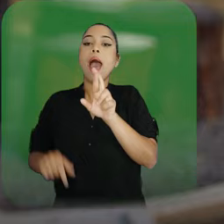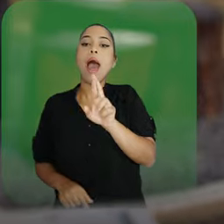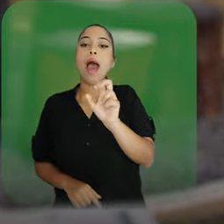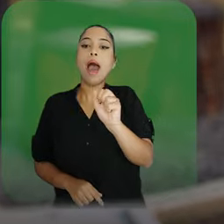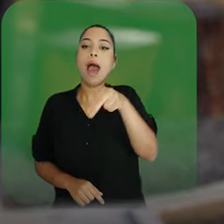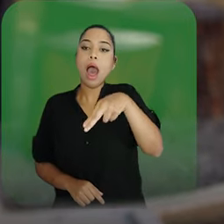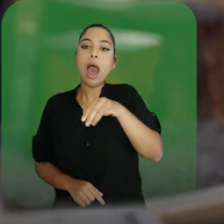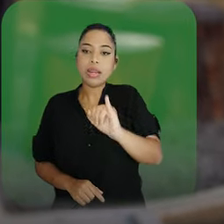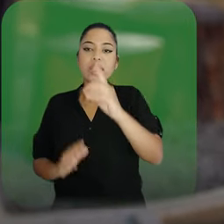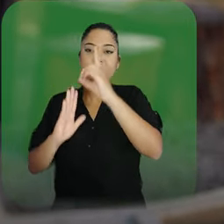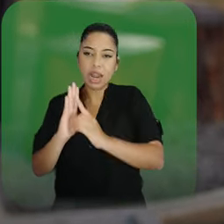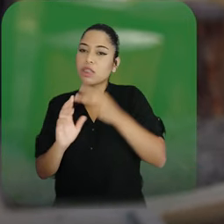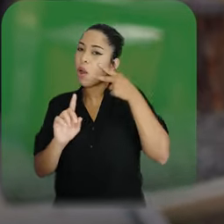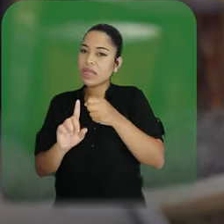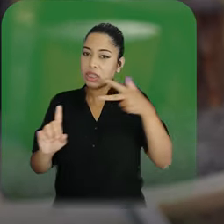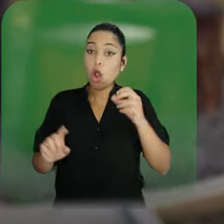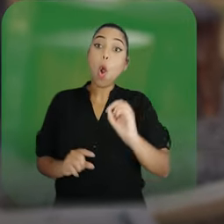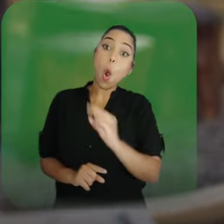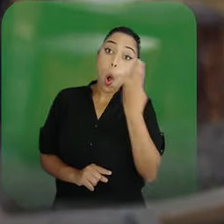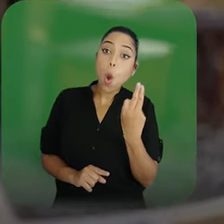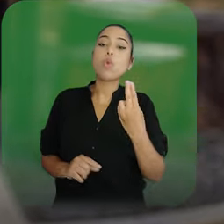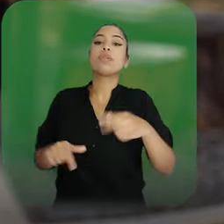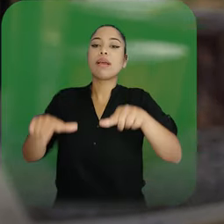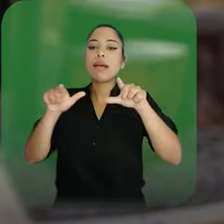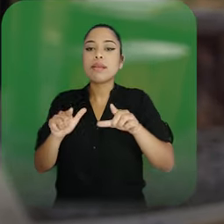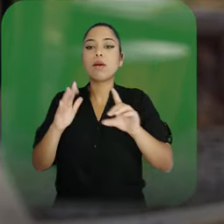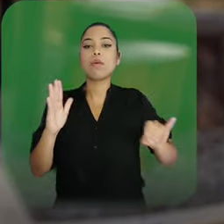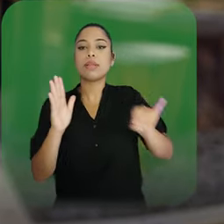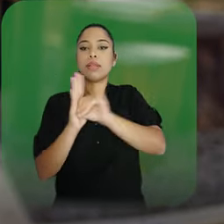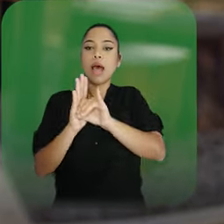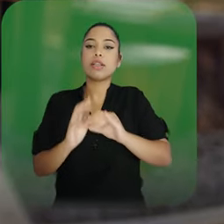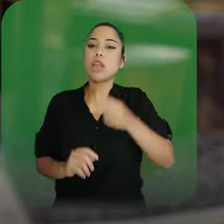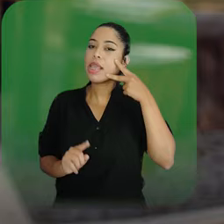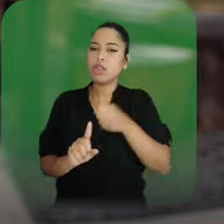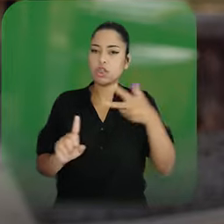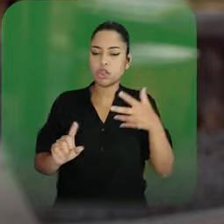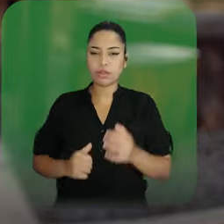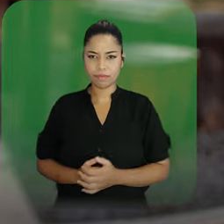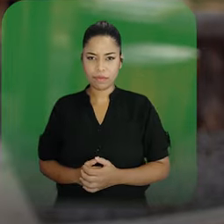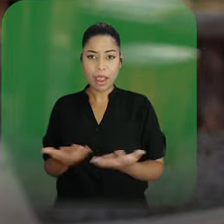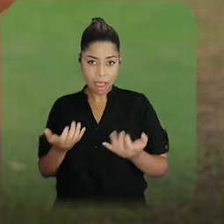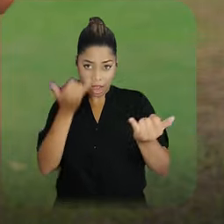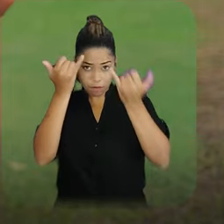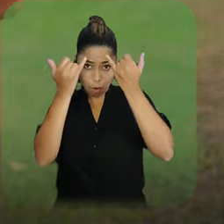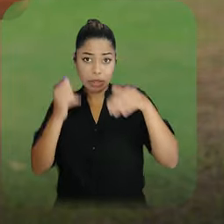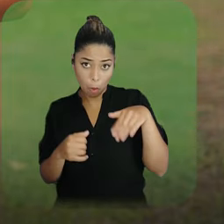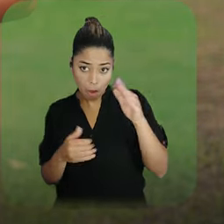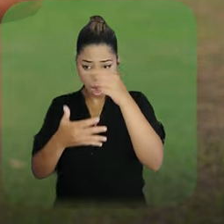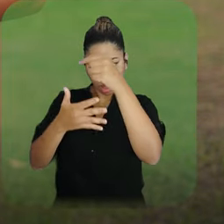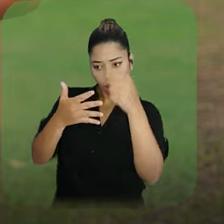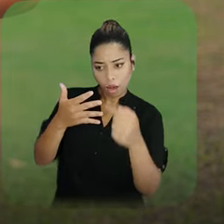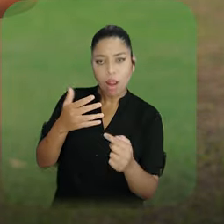Registro Administrativo de Nascimento Indígena, ou RANI, ou Declaração de Reconhecimento de Identidade Indígena. Você